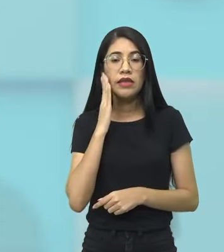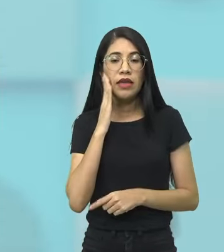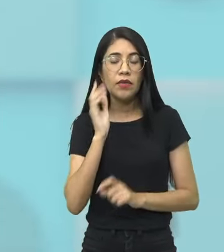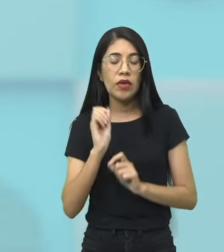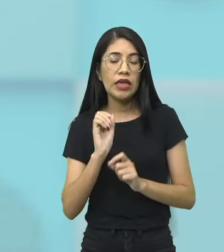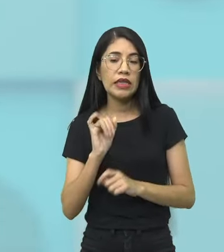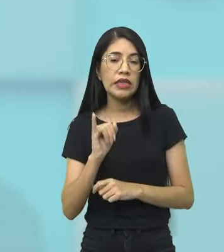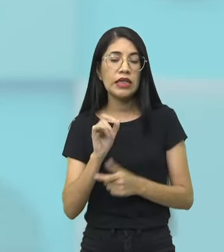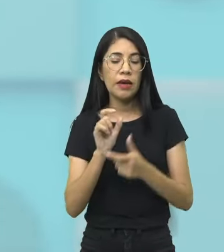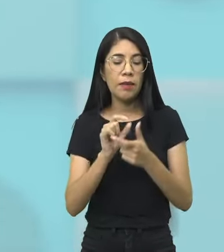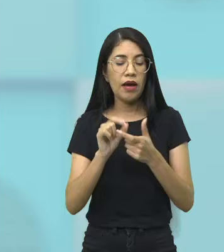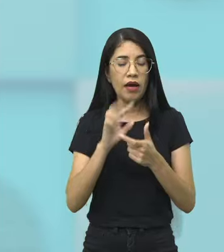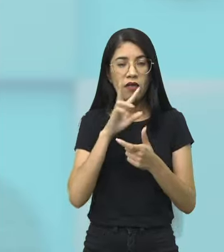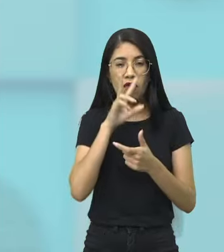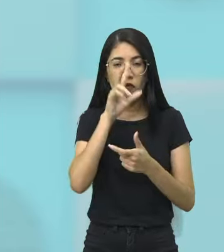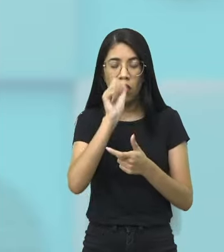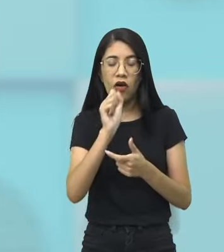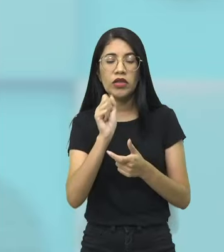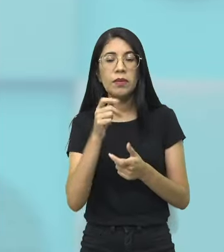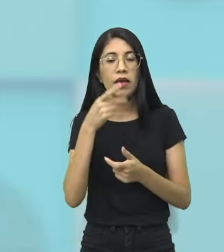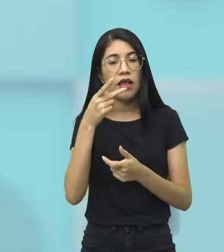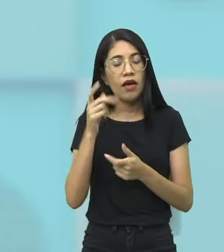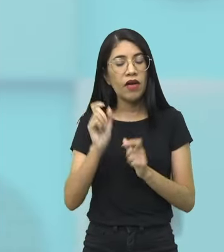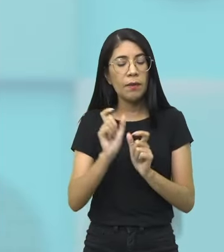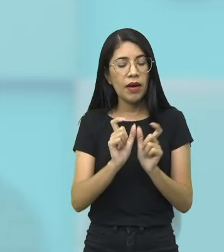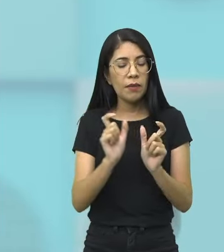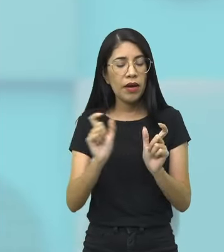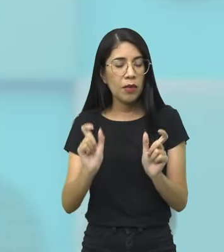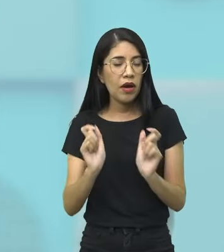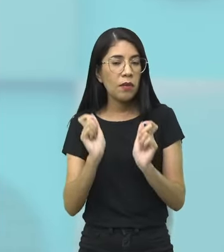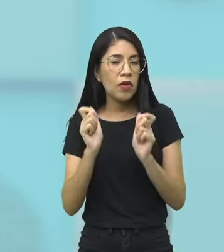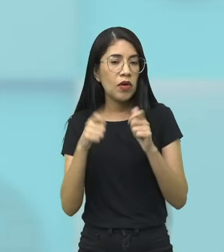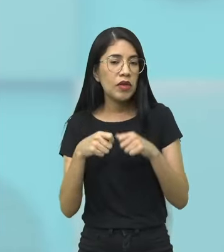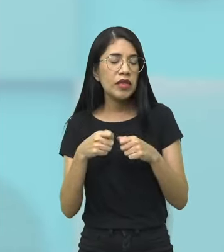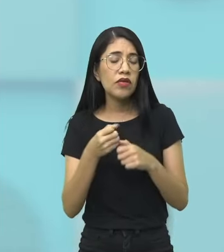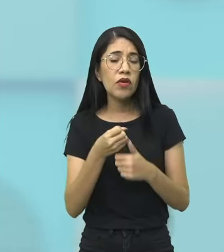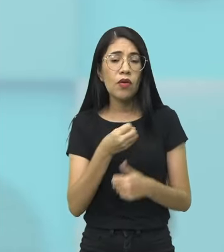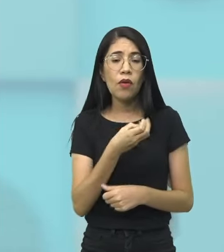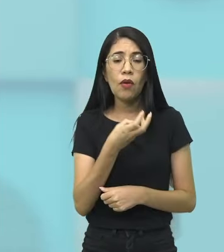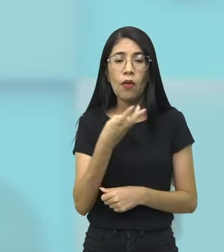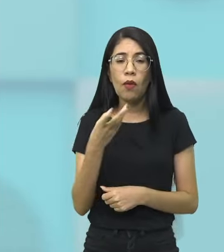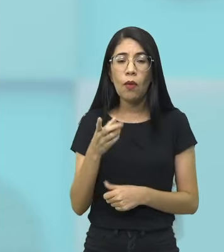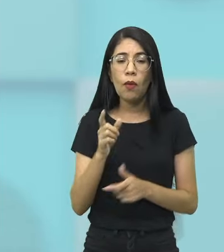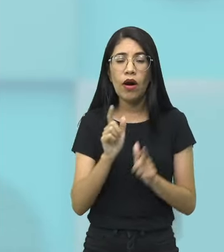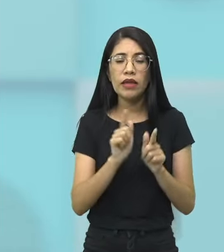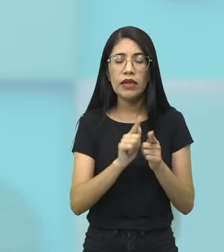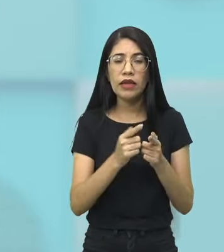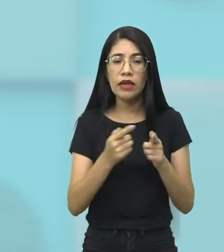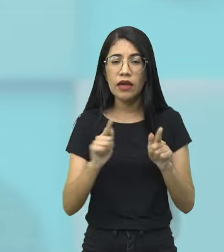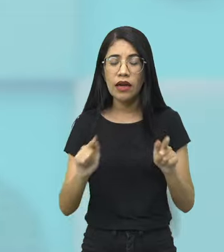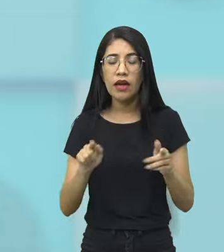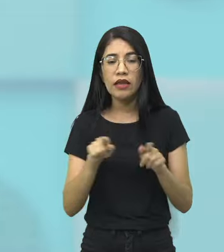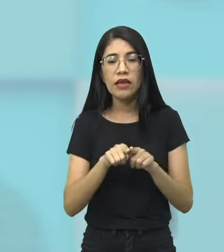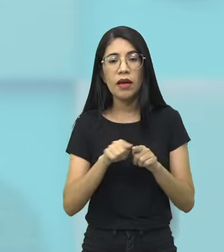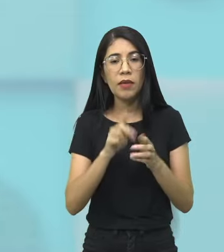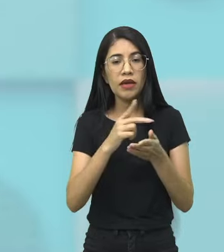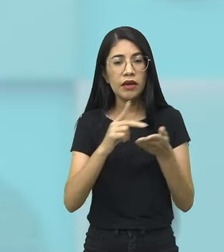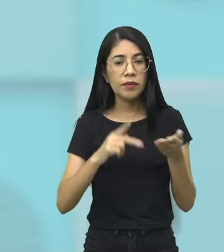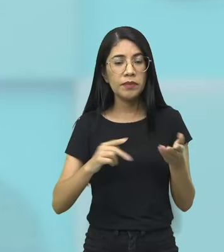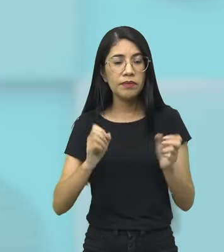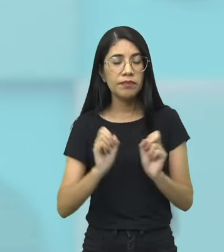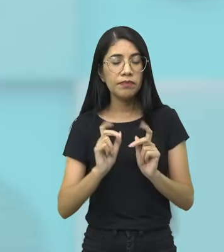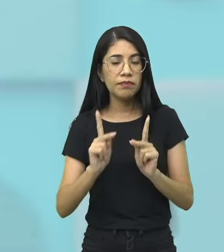a sílaba tônica das palavras, você vai conseguir contar certinho as sílabas poéticas.